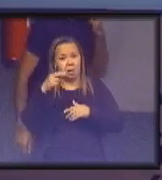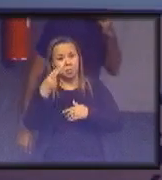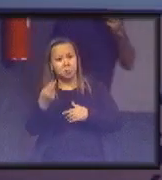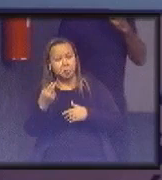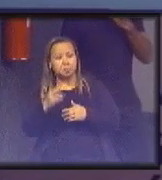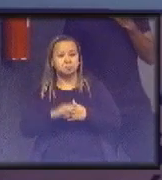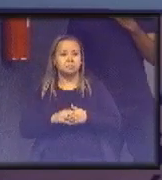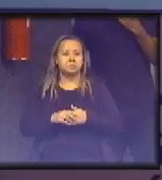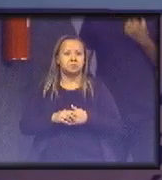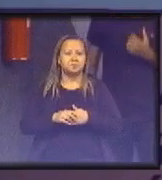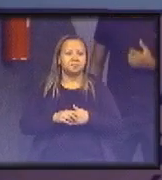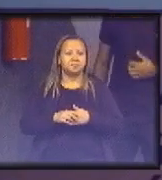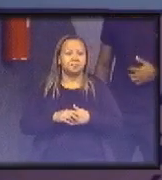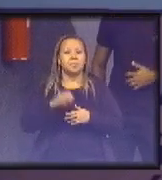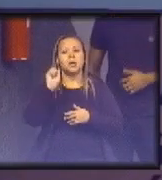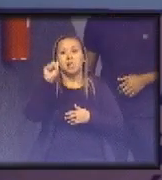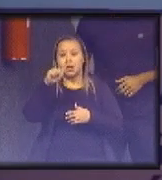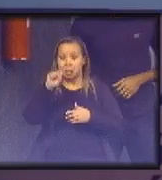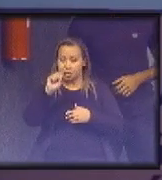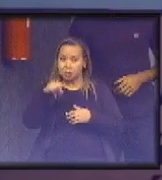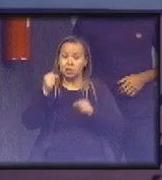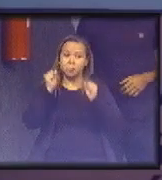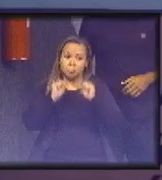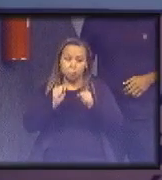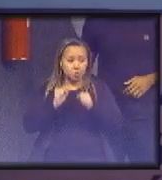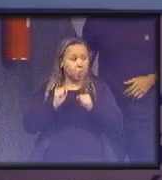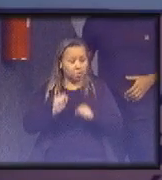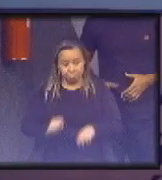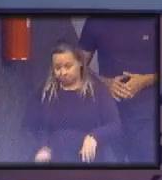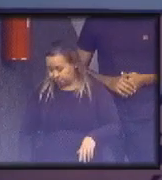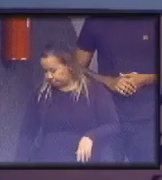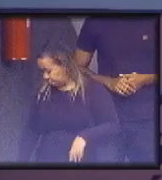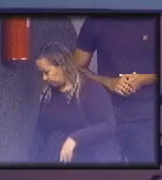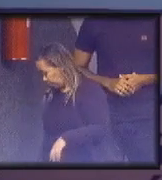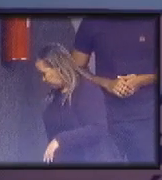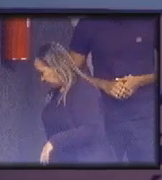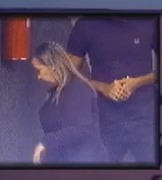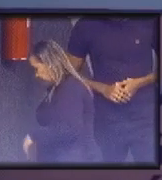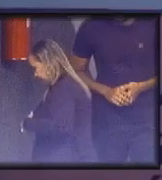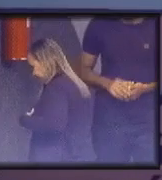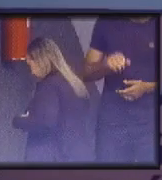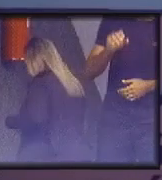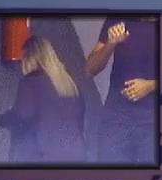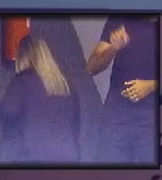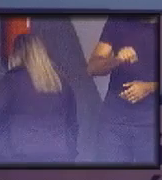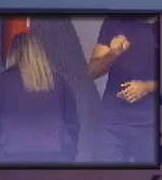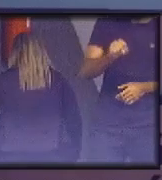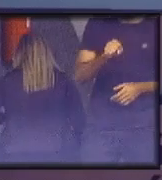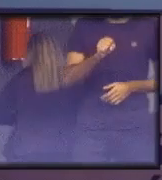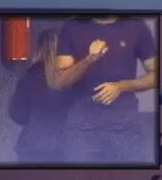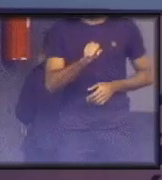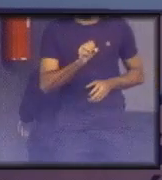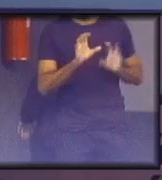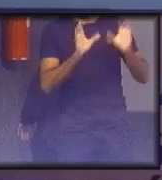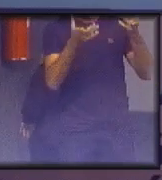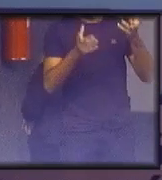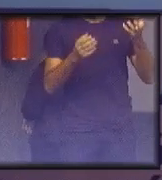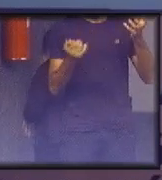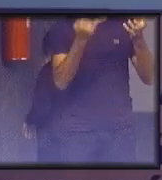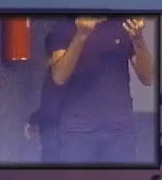nos eventos socioambientais. Sim, e eu acho que, inclusive, a gente precisa, e esses workshops são importantes, e aí é importante que vocês até